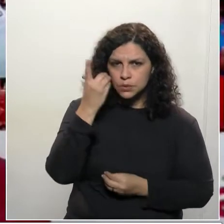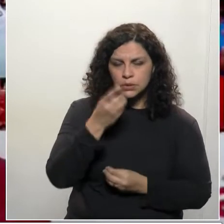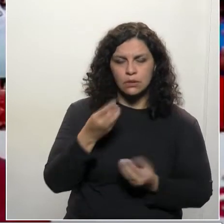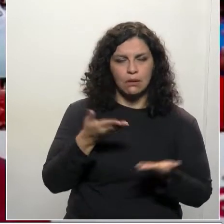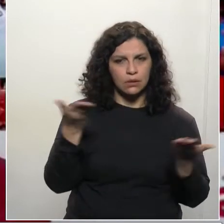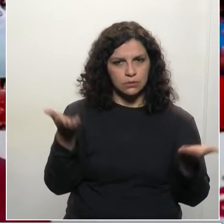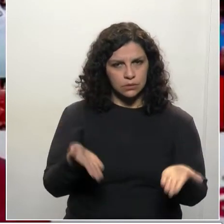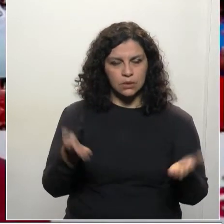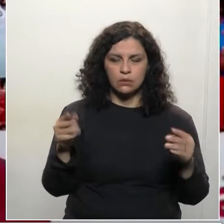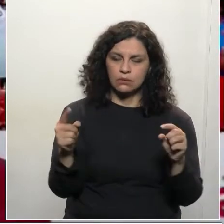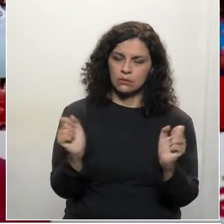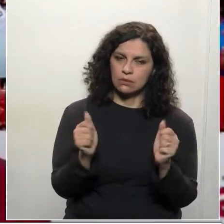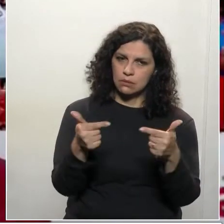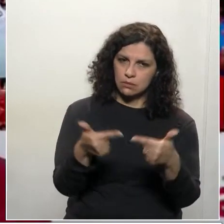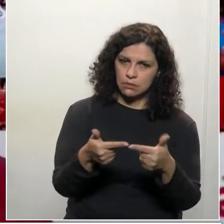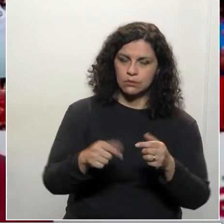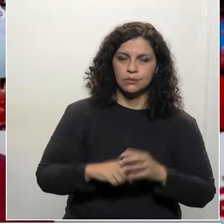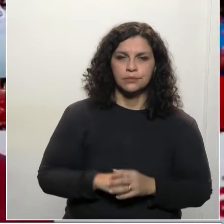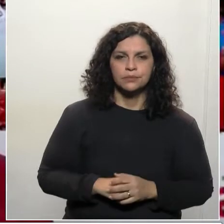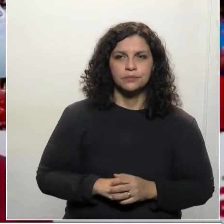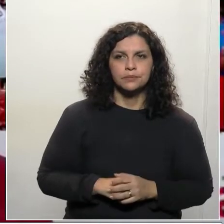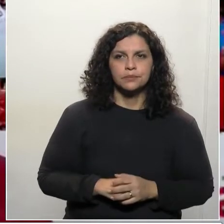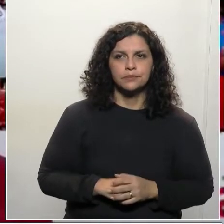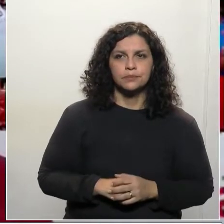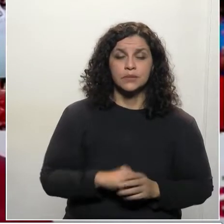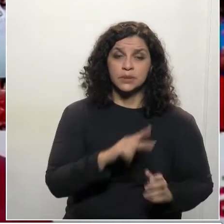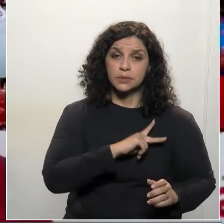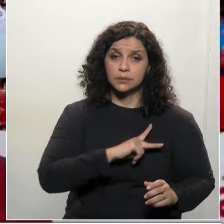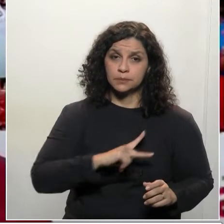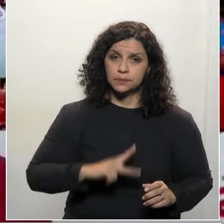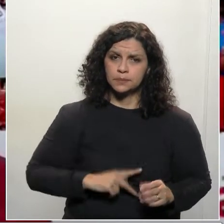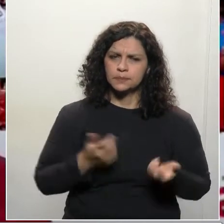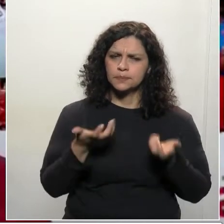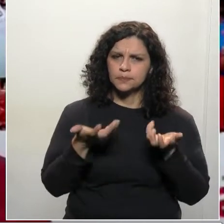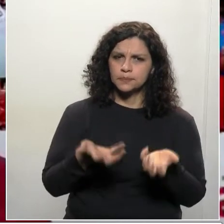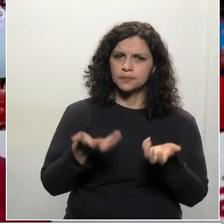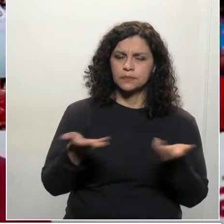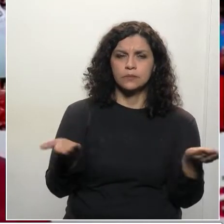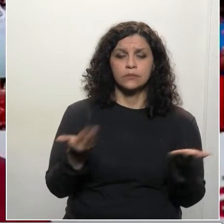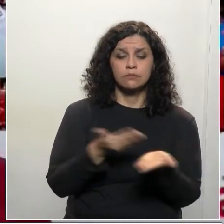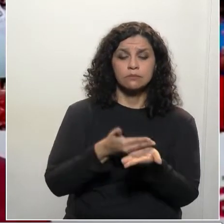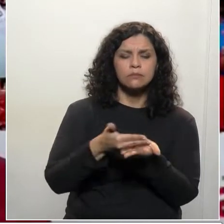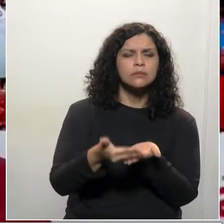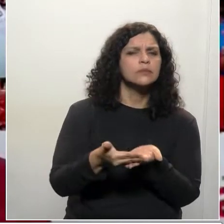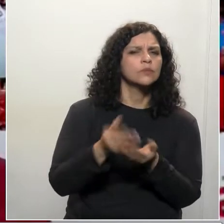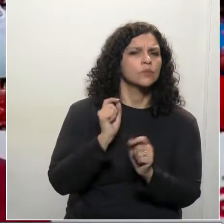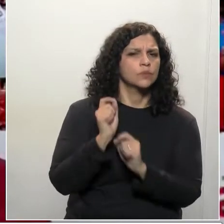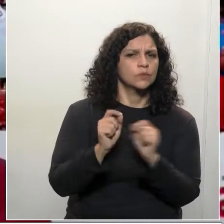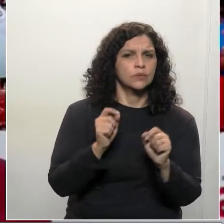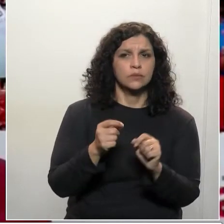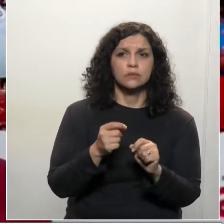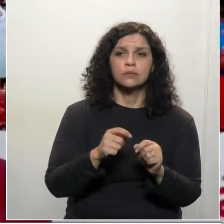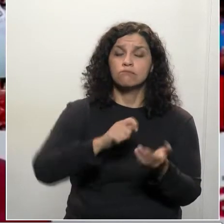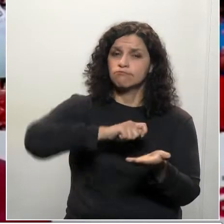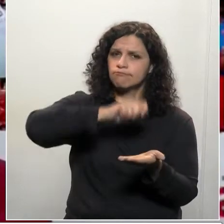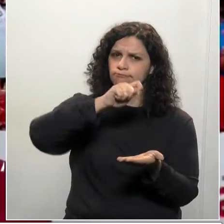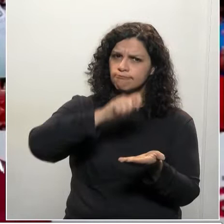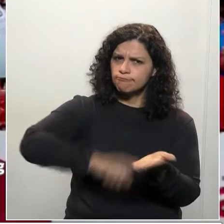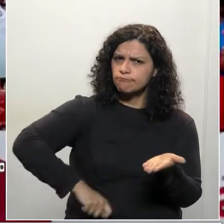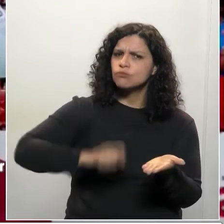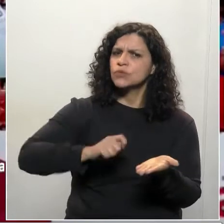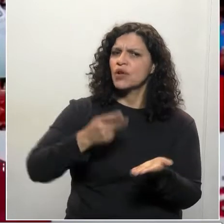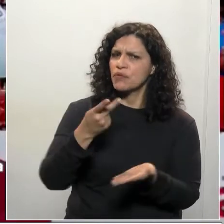e deputadas dessa casa. Senhor presidente, eu quero inicialmente endossar aqui o